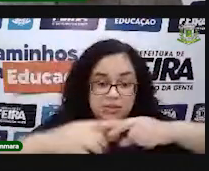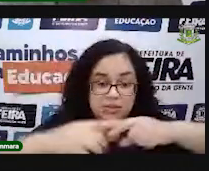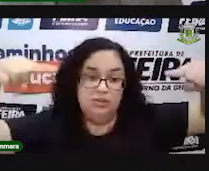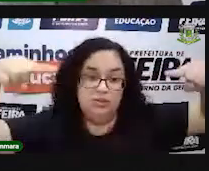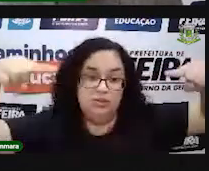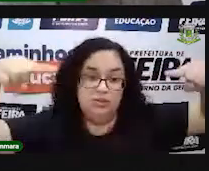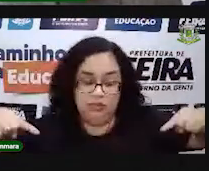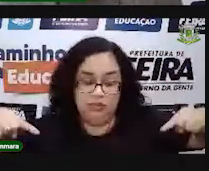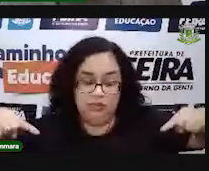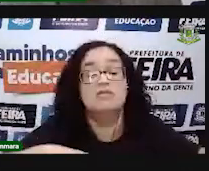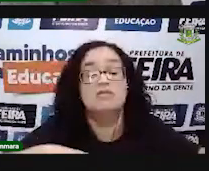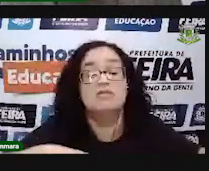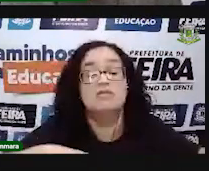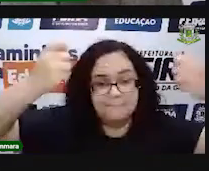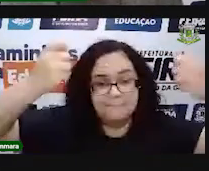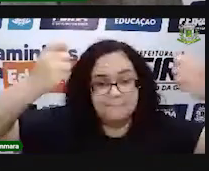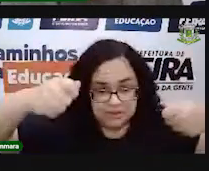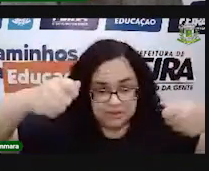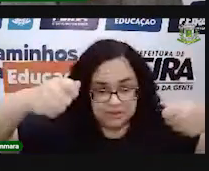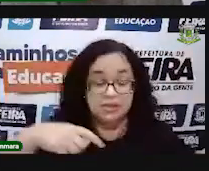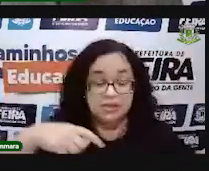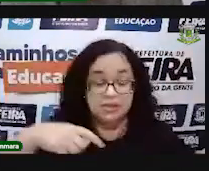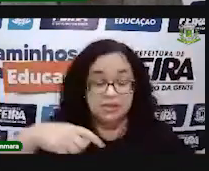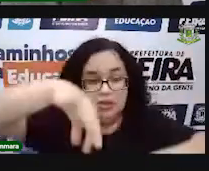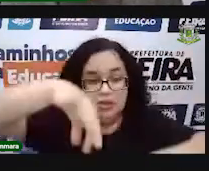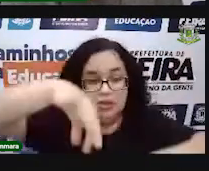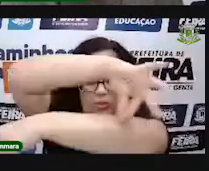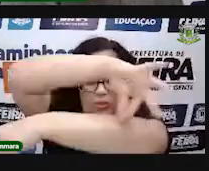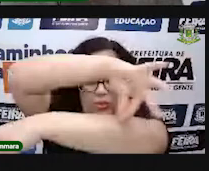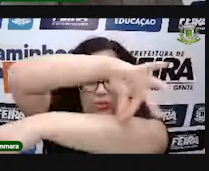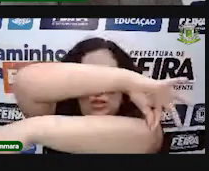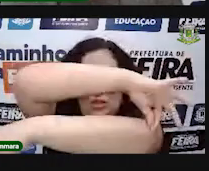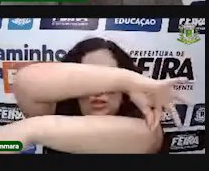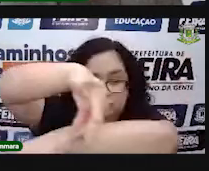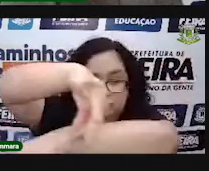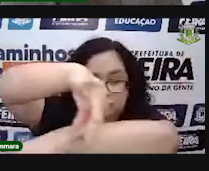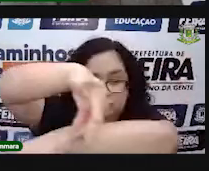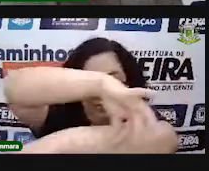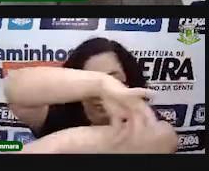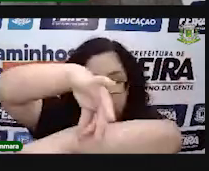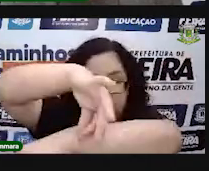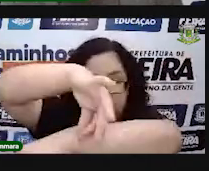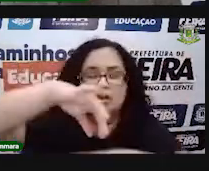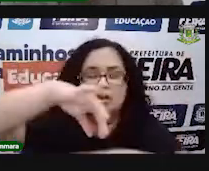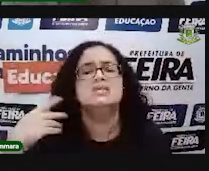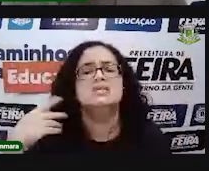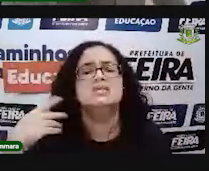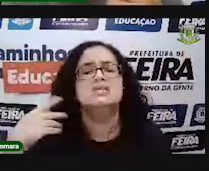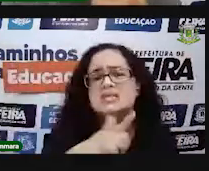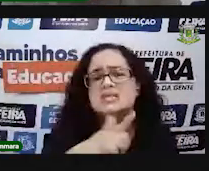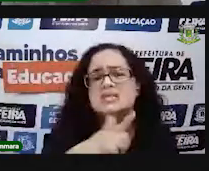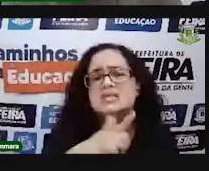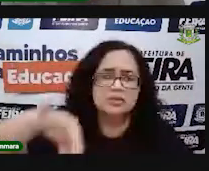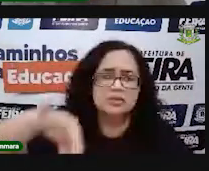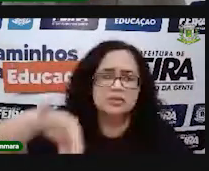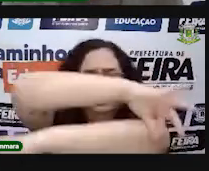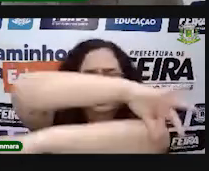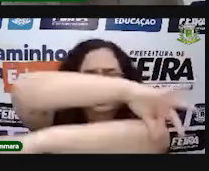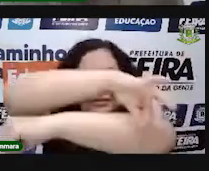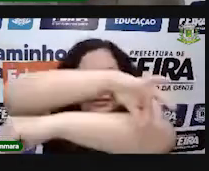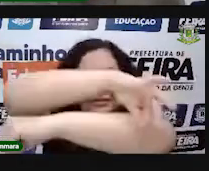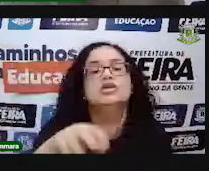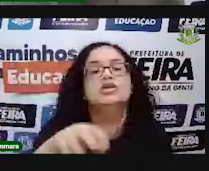essa pirâmide de base quadrada. Basicamente, o que você vai precisar é de uma réguazinha.